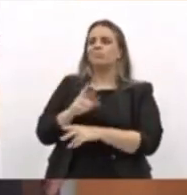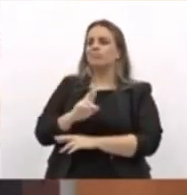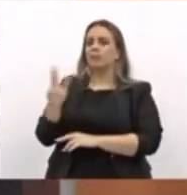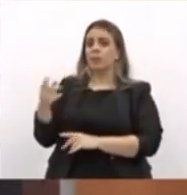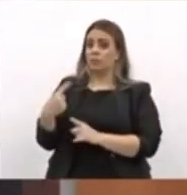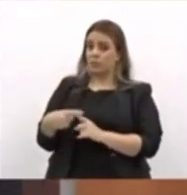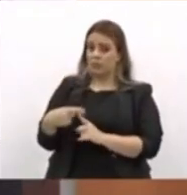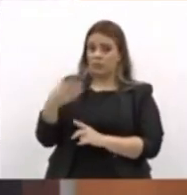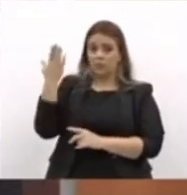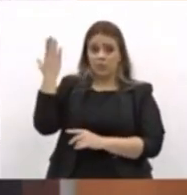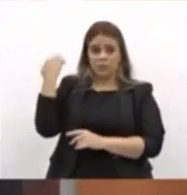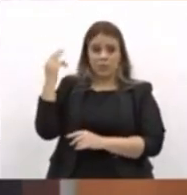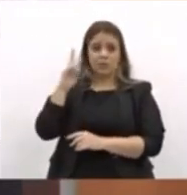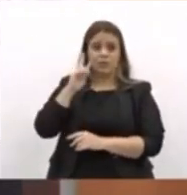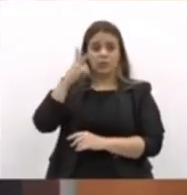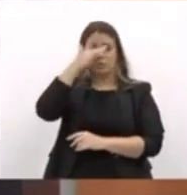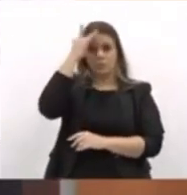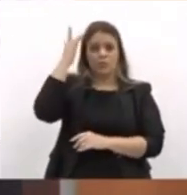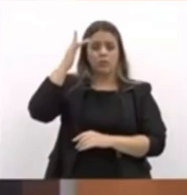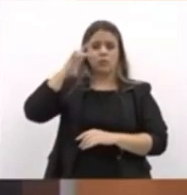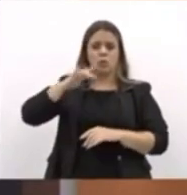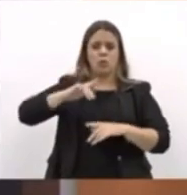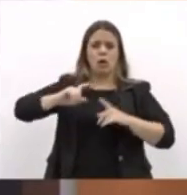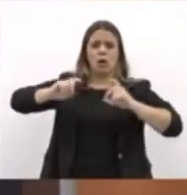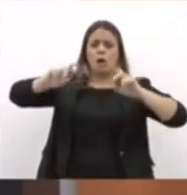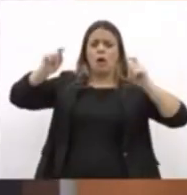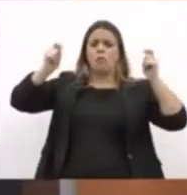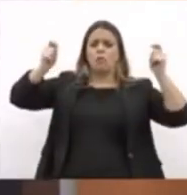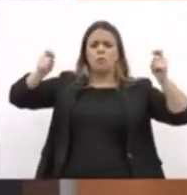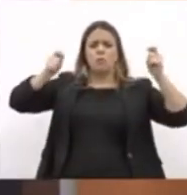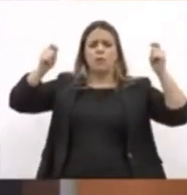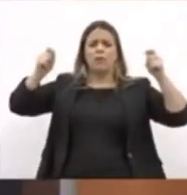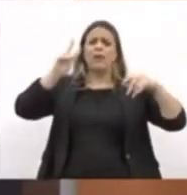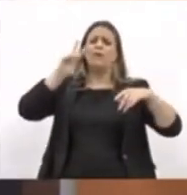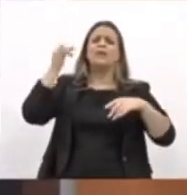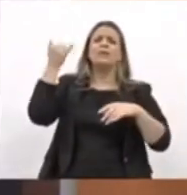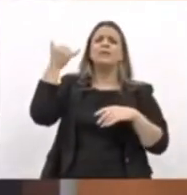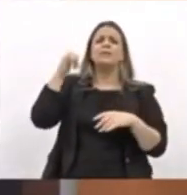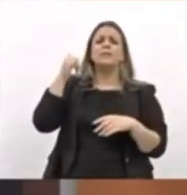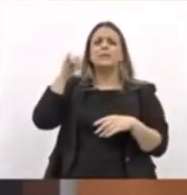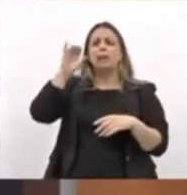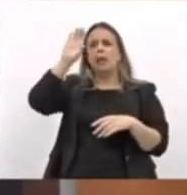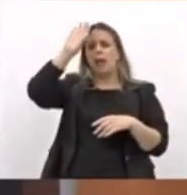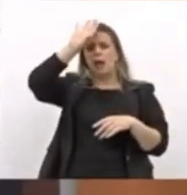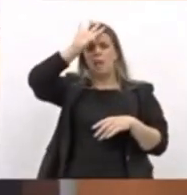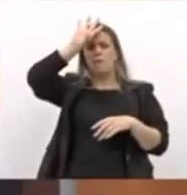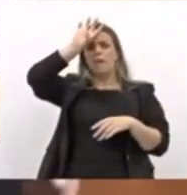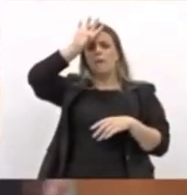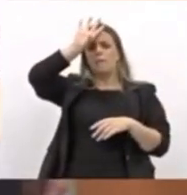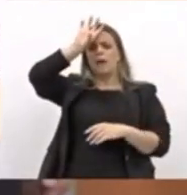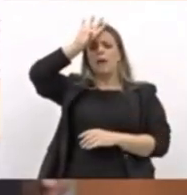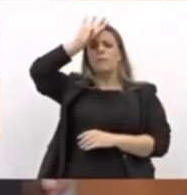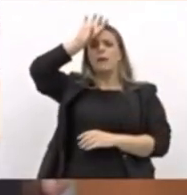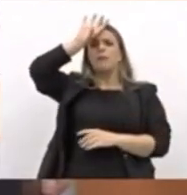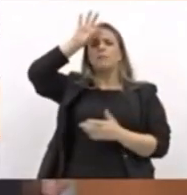dia estavam fazendo uma manifestação e se comunicando com ETs, pregando